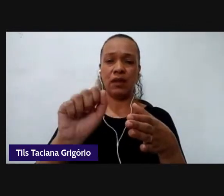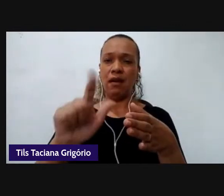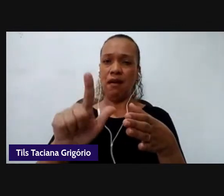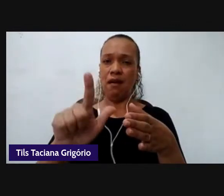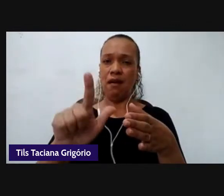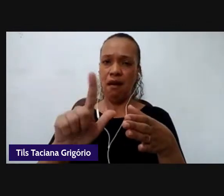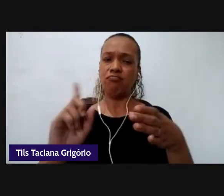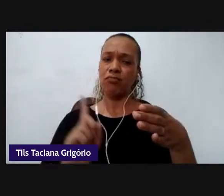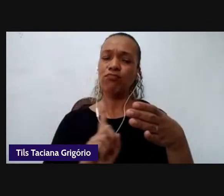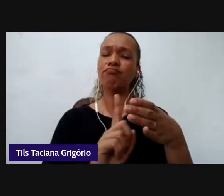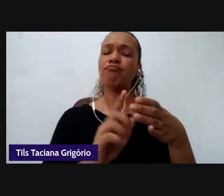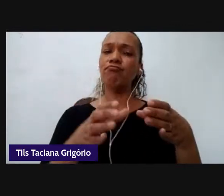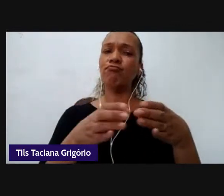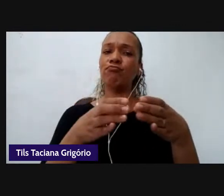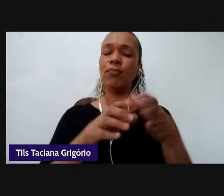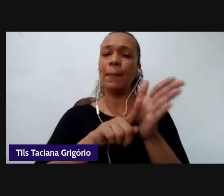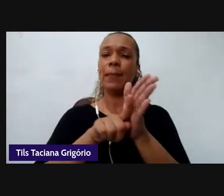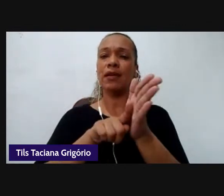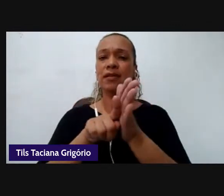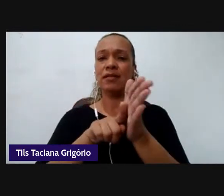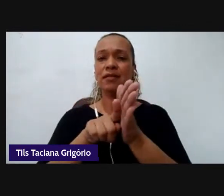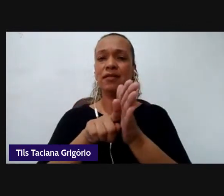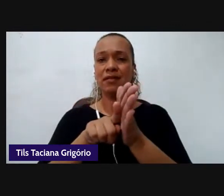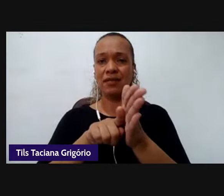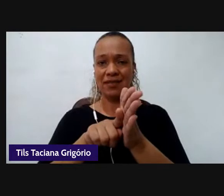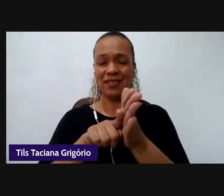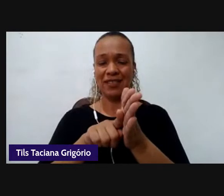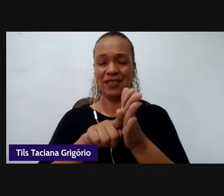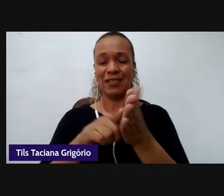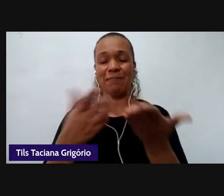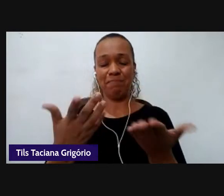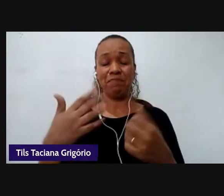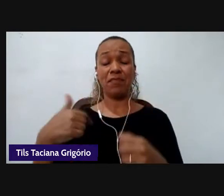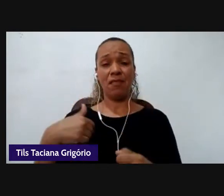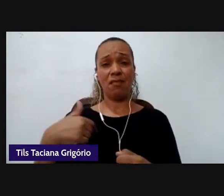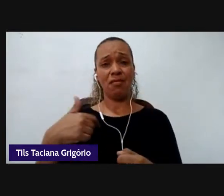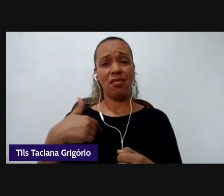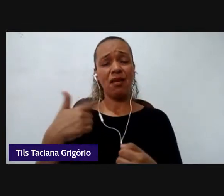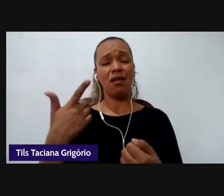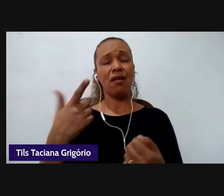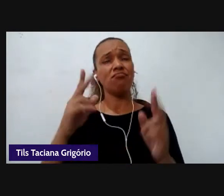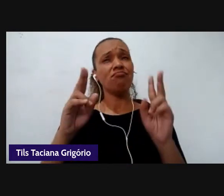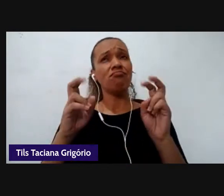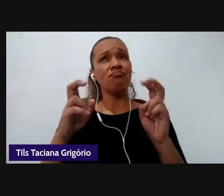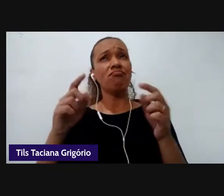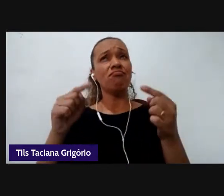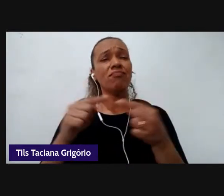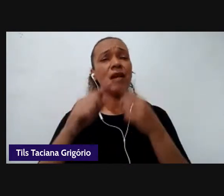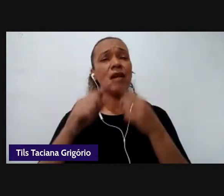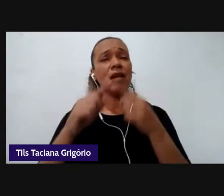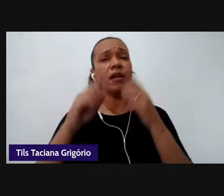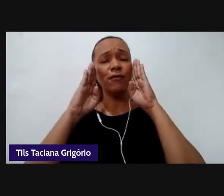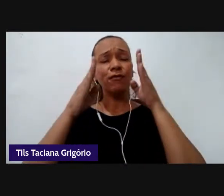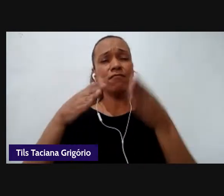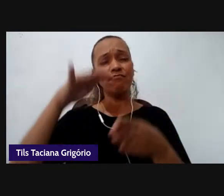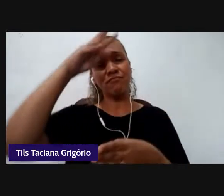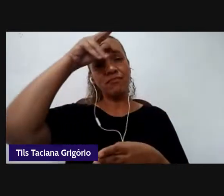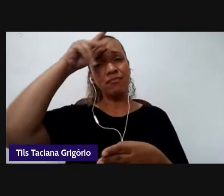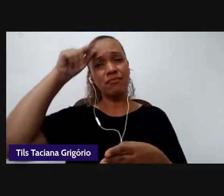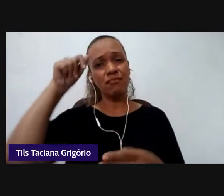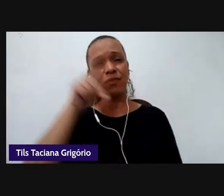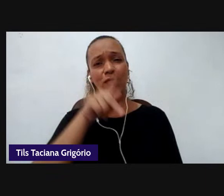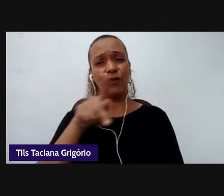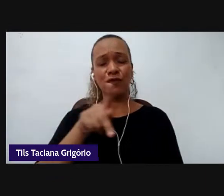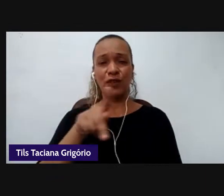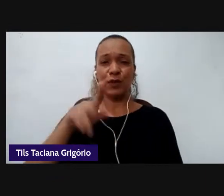falo, meu lugar de fala é do Amazonas, né? Nesse lugar de fala eu me intitulo professora de língua portuguesa, que é o que